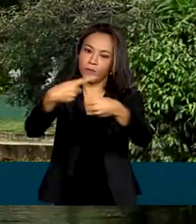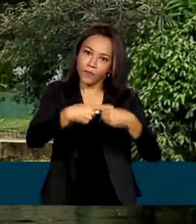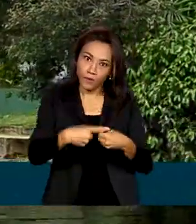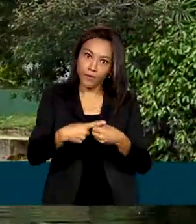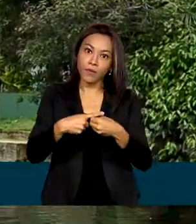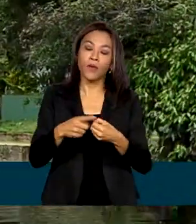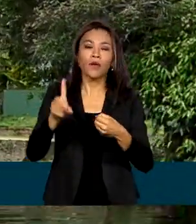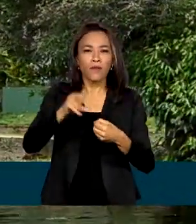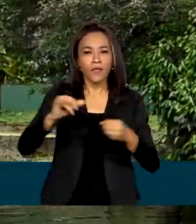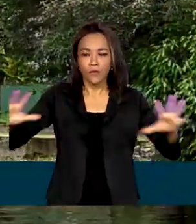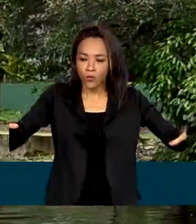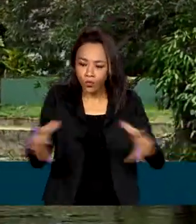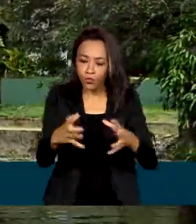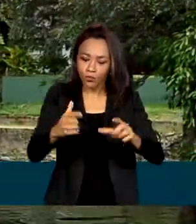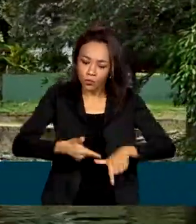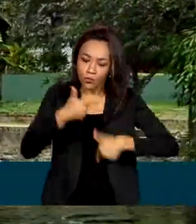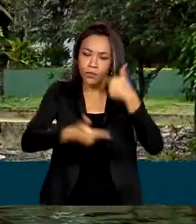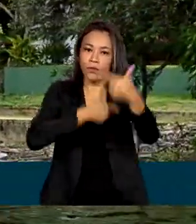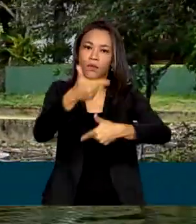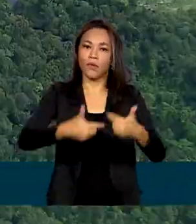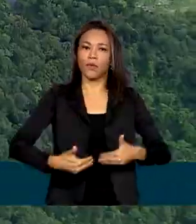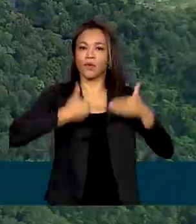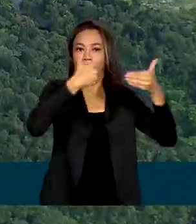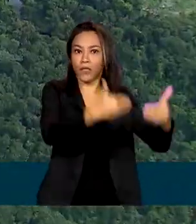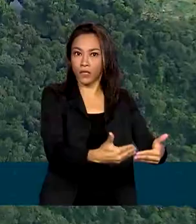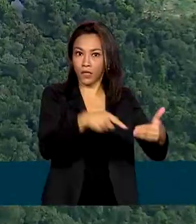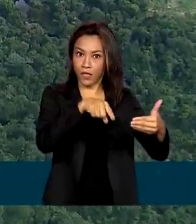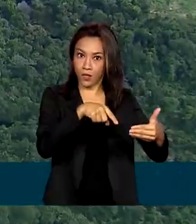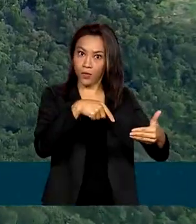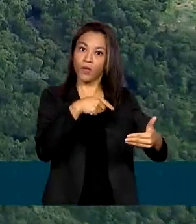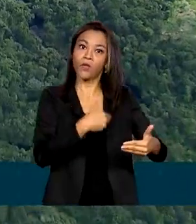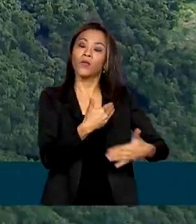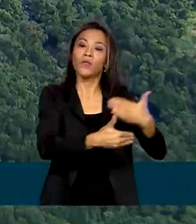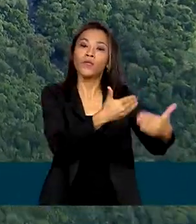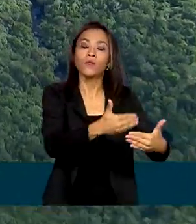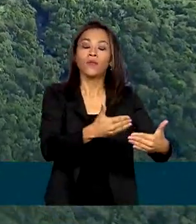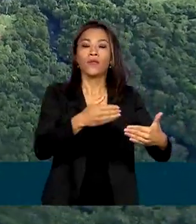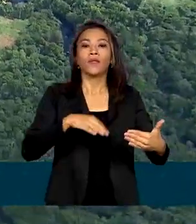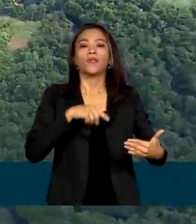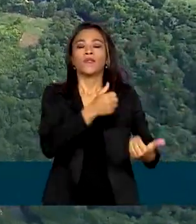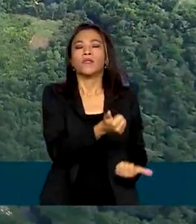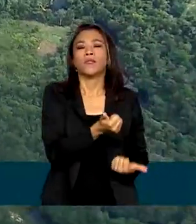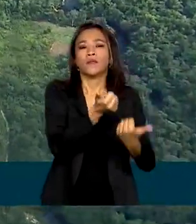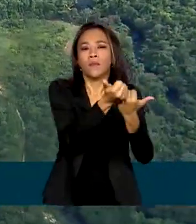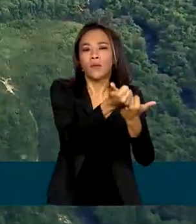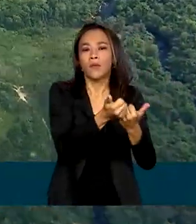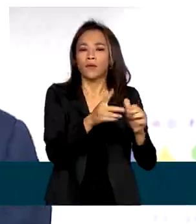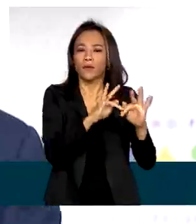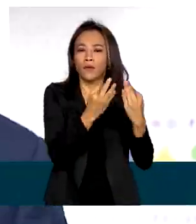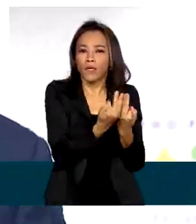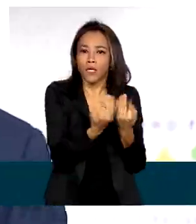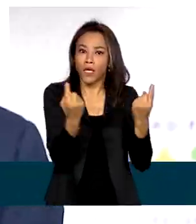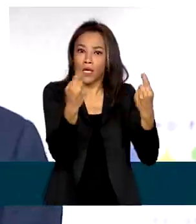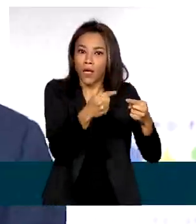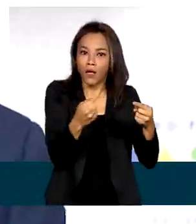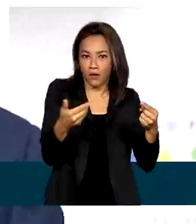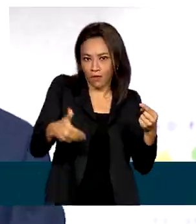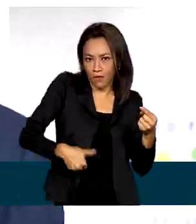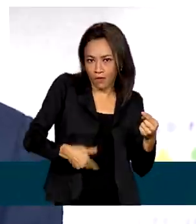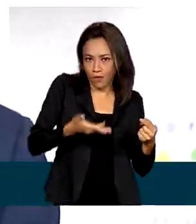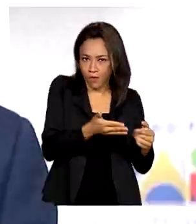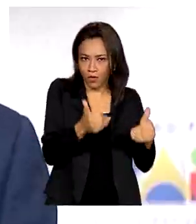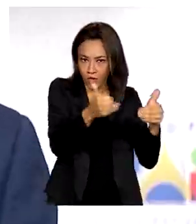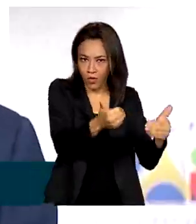em conjunto com o Ministério do Desenvolvimento e Assistência Social, Família e Combate à Fome. Destaco ainda